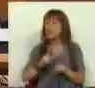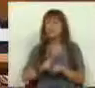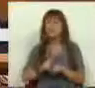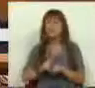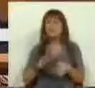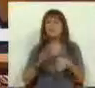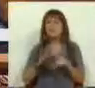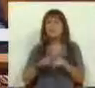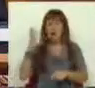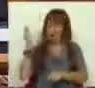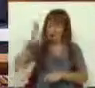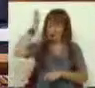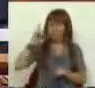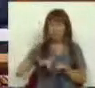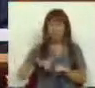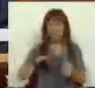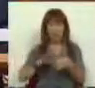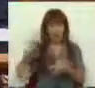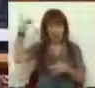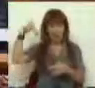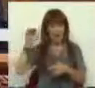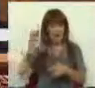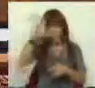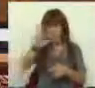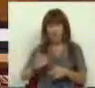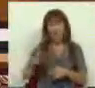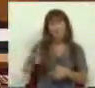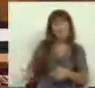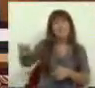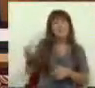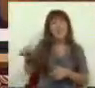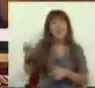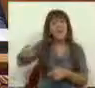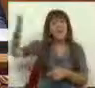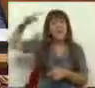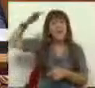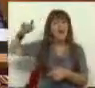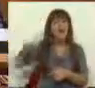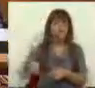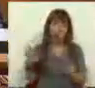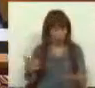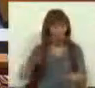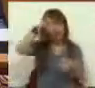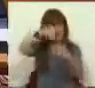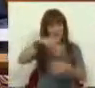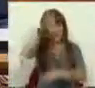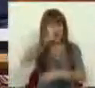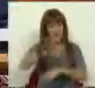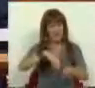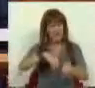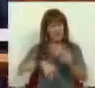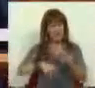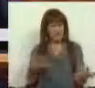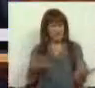medidas e a verdade da austeridade ao então Governo do Partido Socialista, estão agora no poder